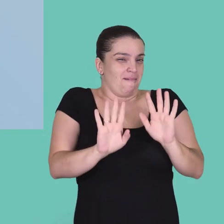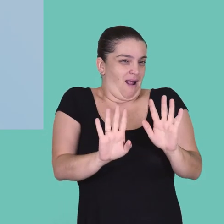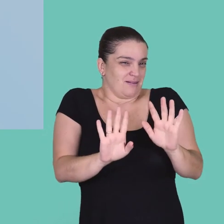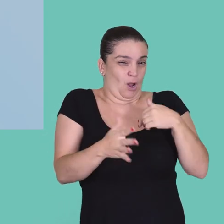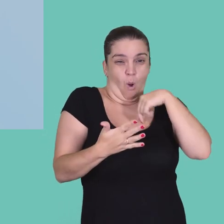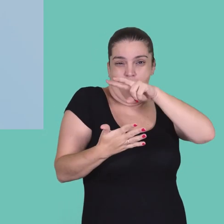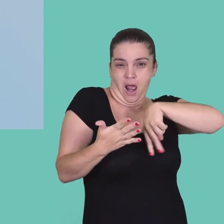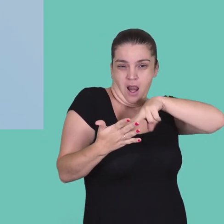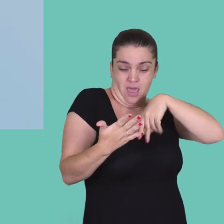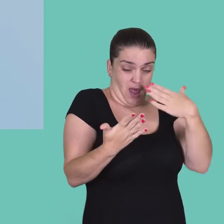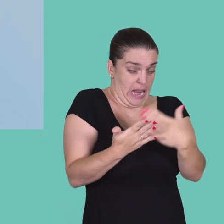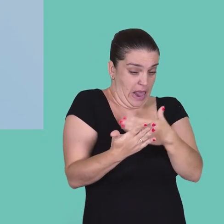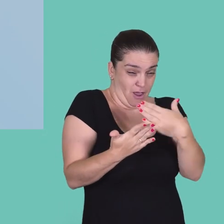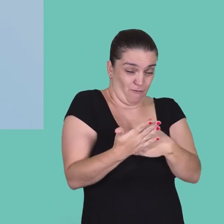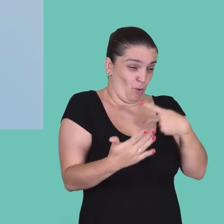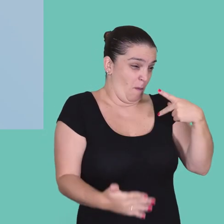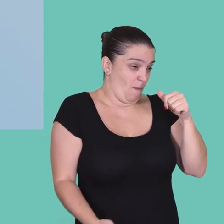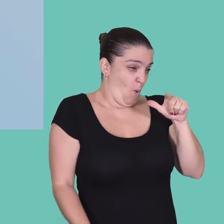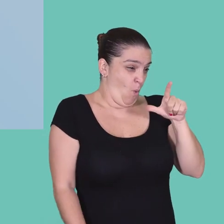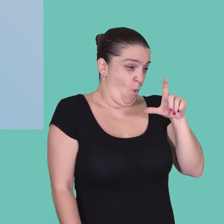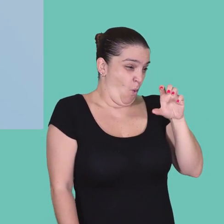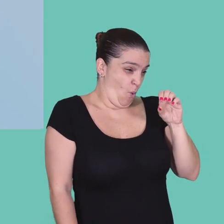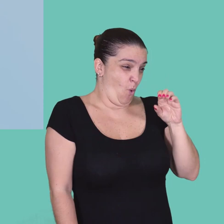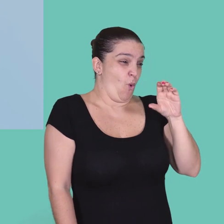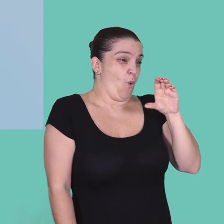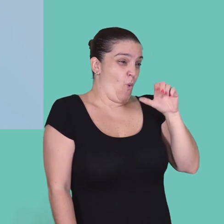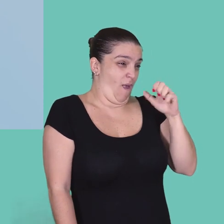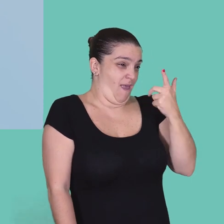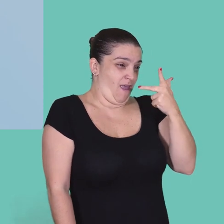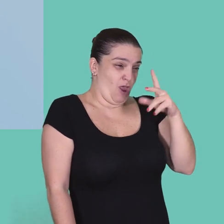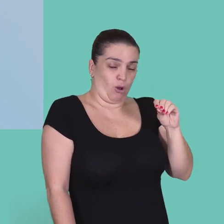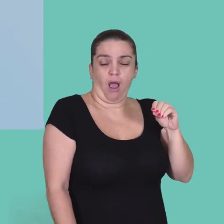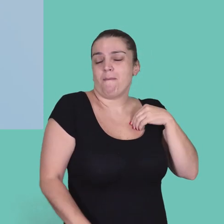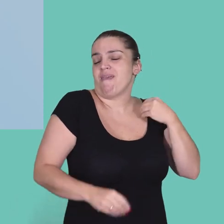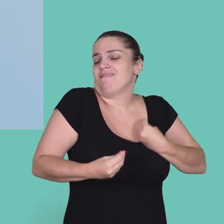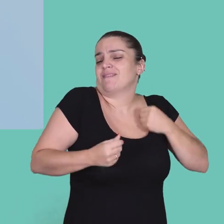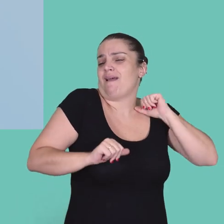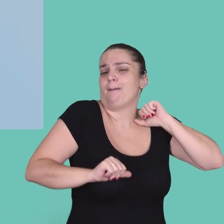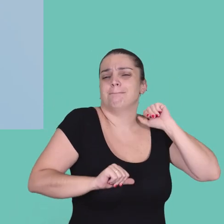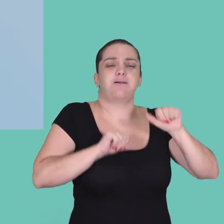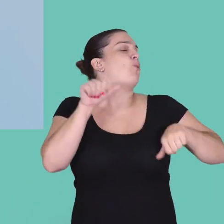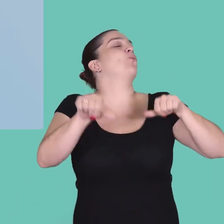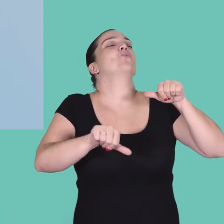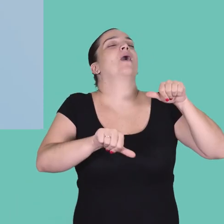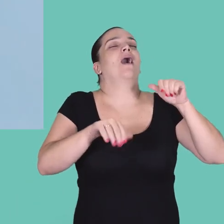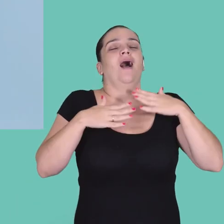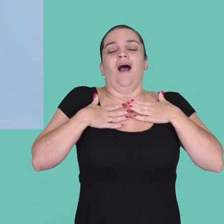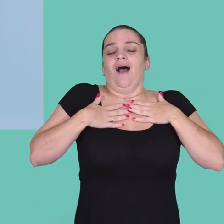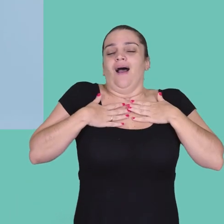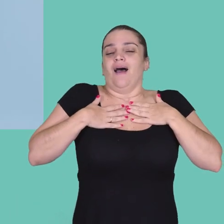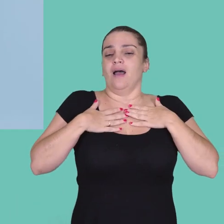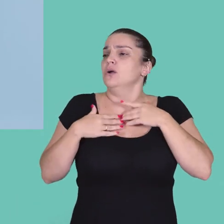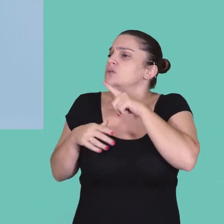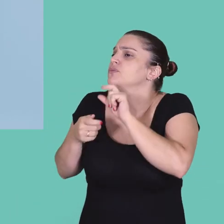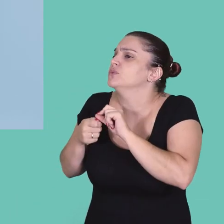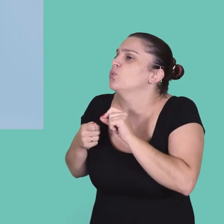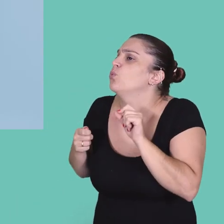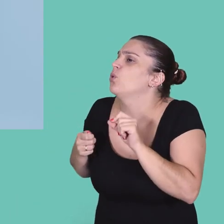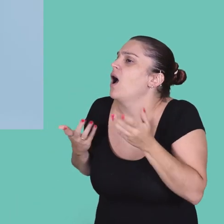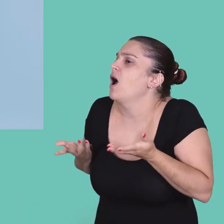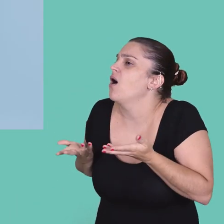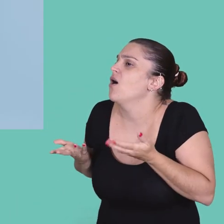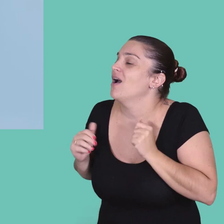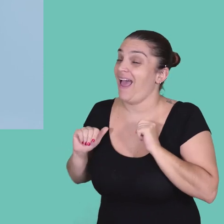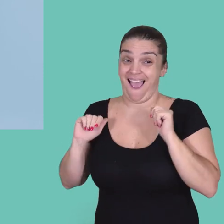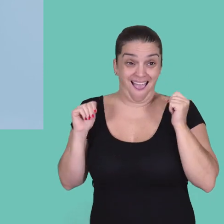Mas aí, eu li aquele livro maravilhoso do Paulo Coelho e a minha vida se transformou. Ah, e agora o que tu está